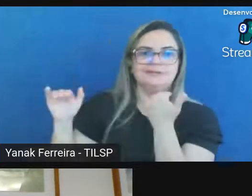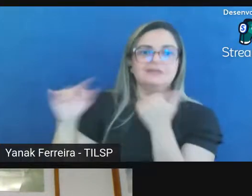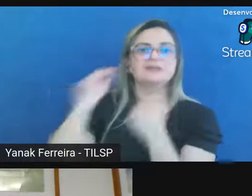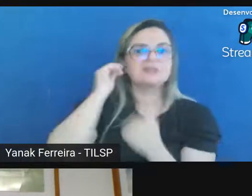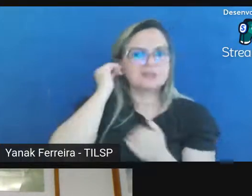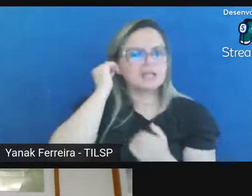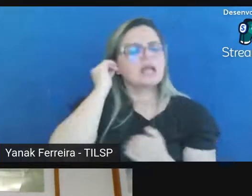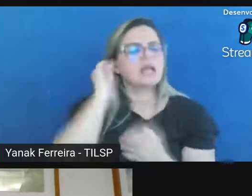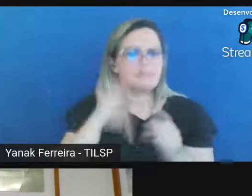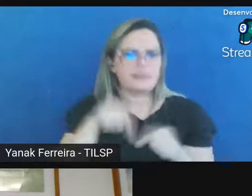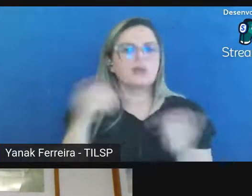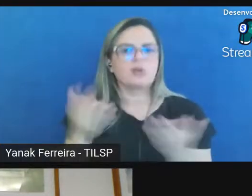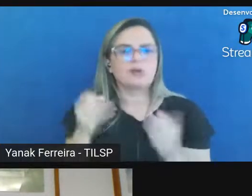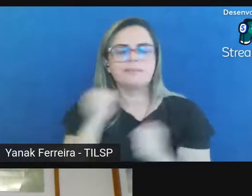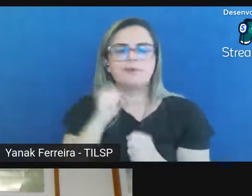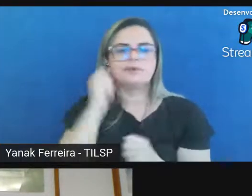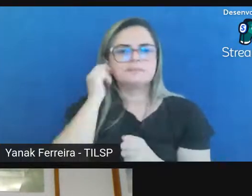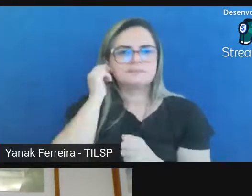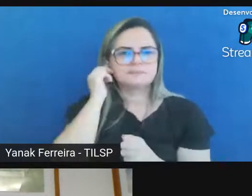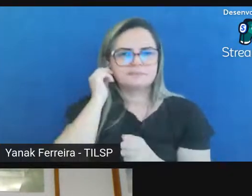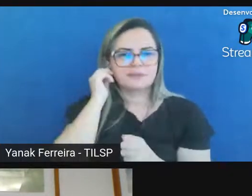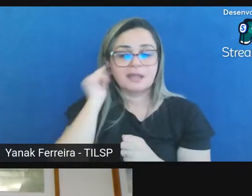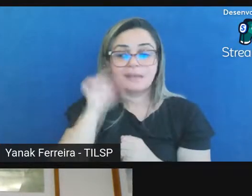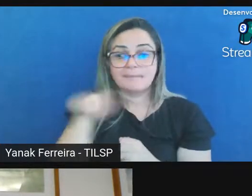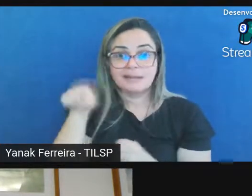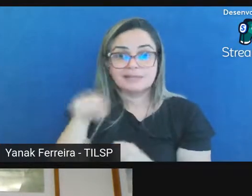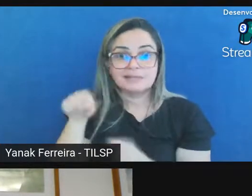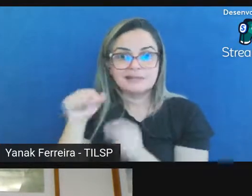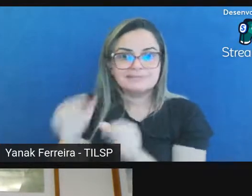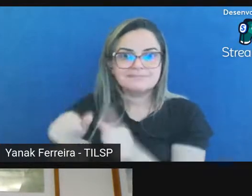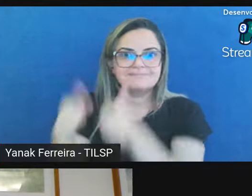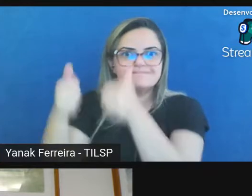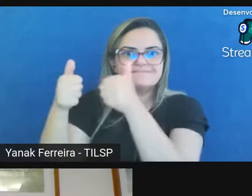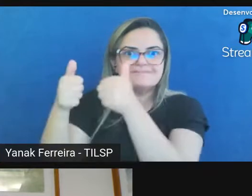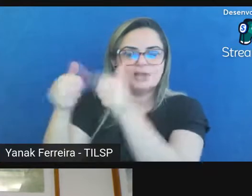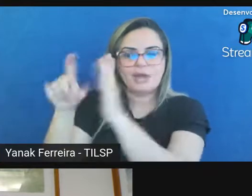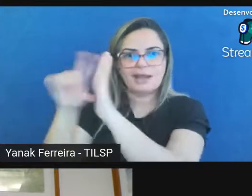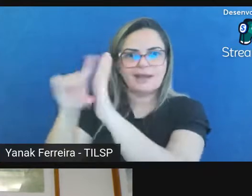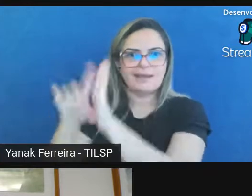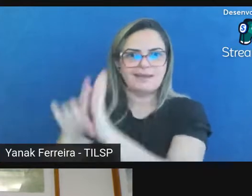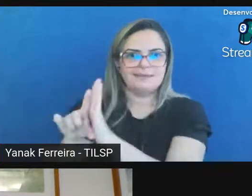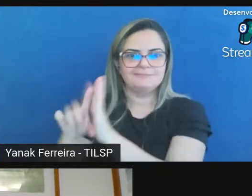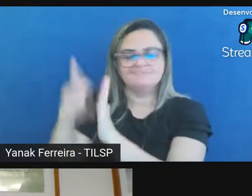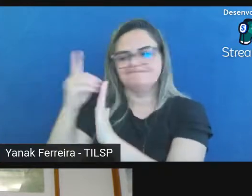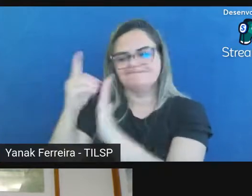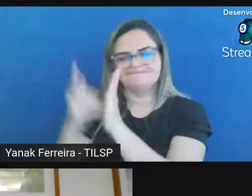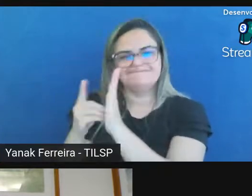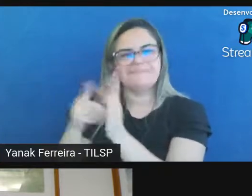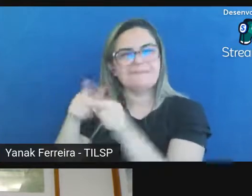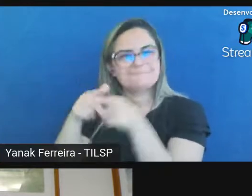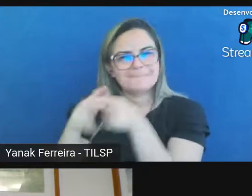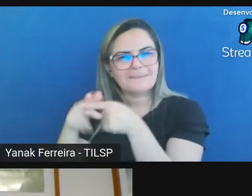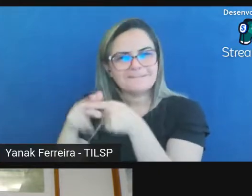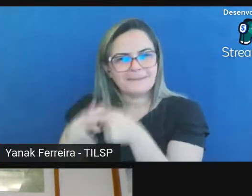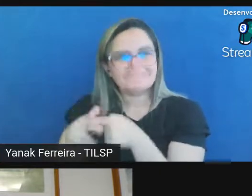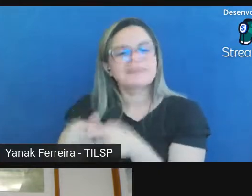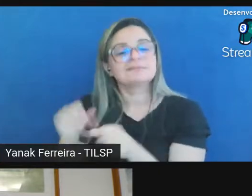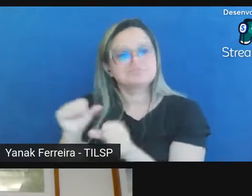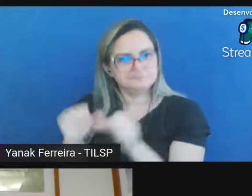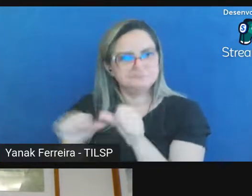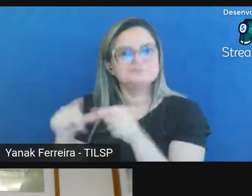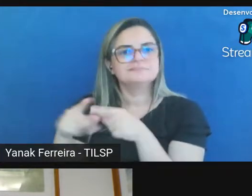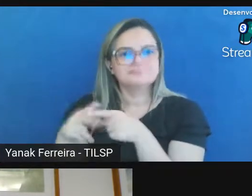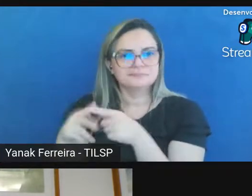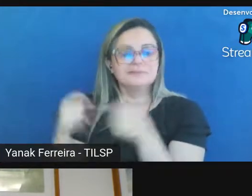eliminar mas eles melhoraram a legislação do decreto dizendo que ademais disso tem que ser